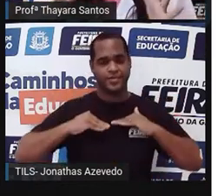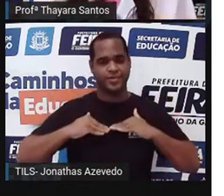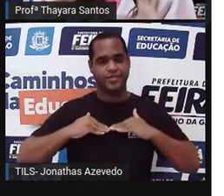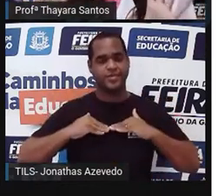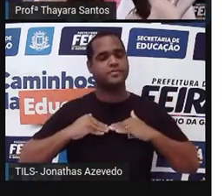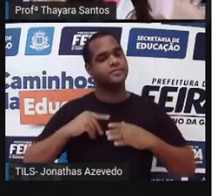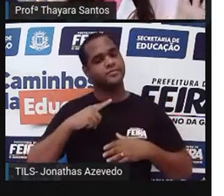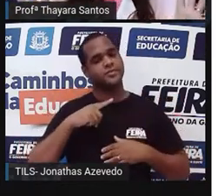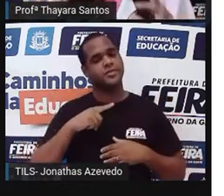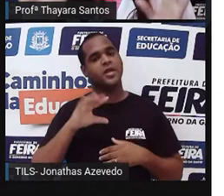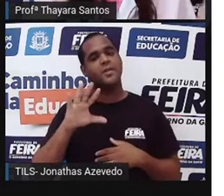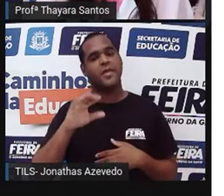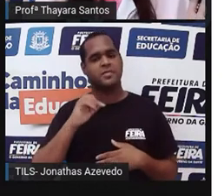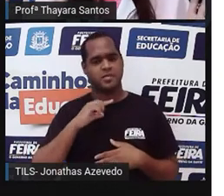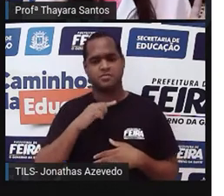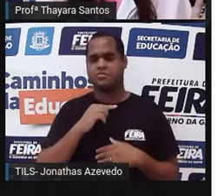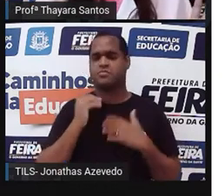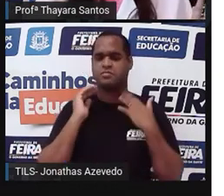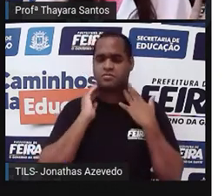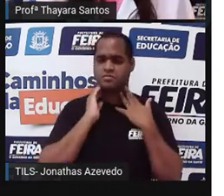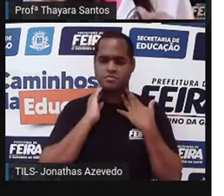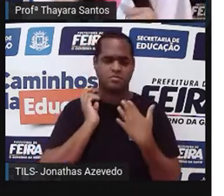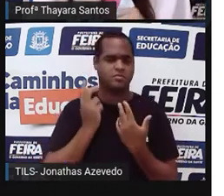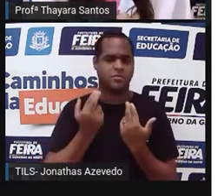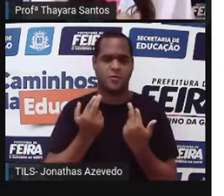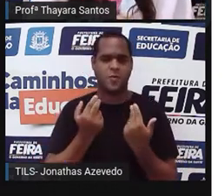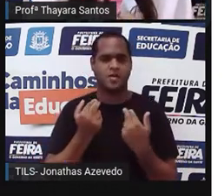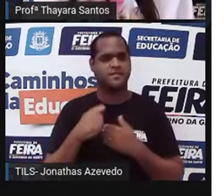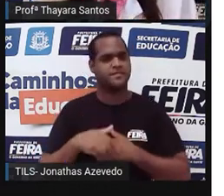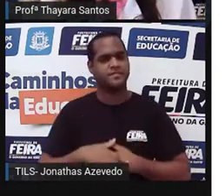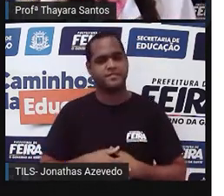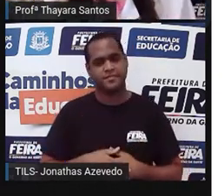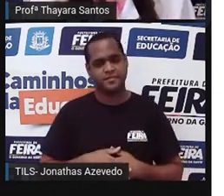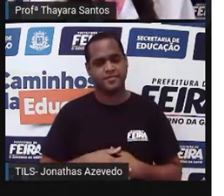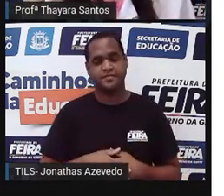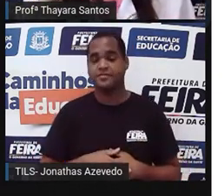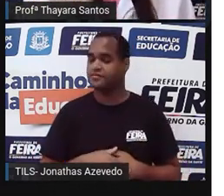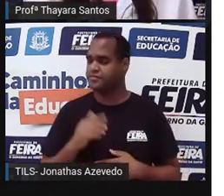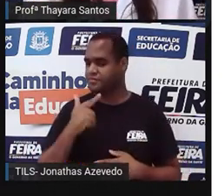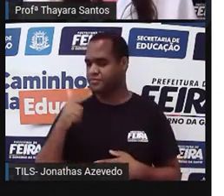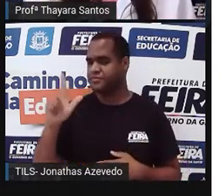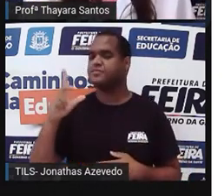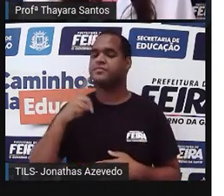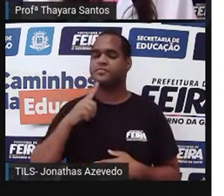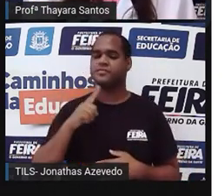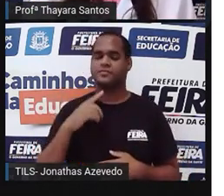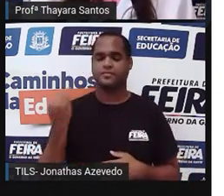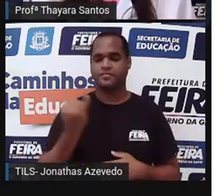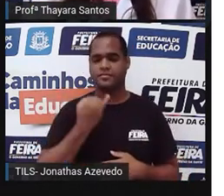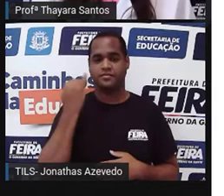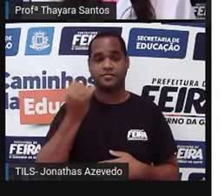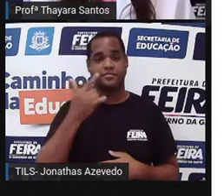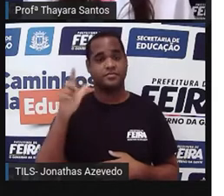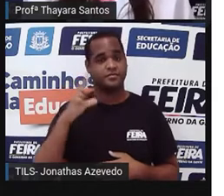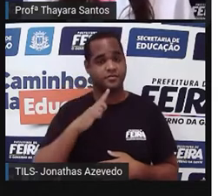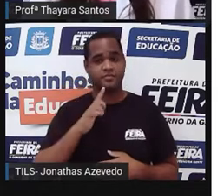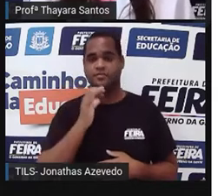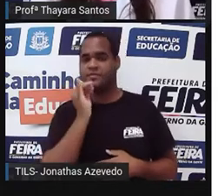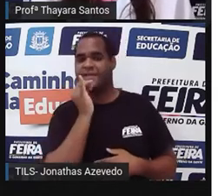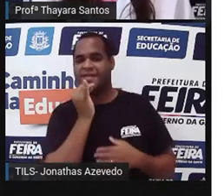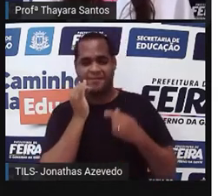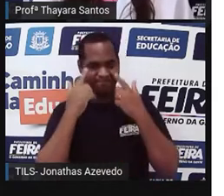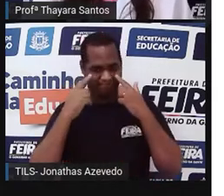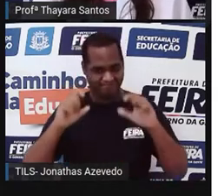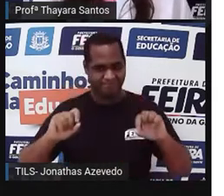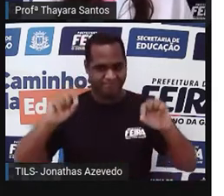pescoço dela em si continuou do mesmo tamanho. Só que aí tem uma outra situação, que é essa que eu coloquei no exemplo que está no slide